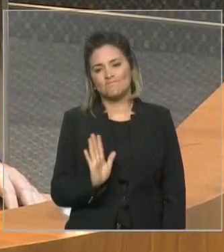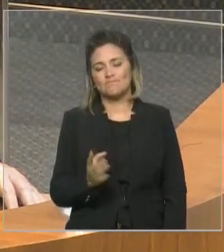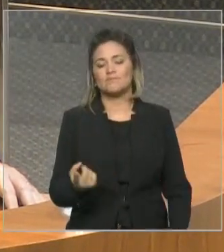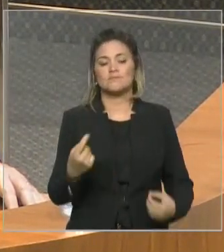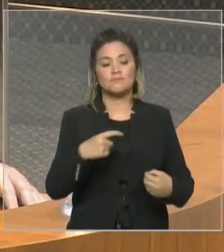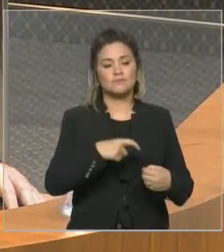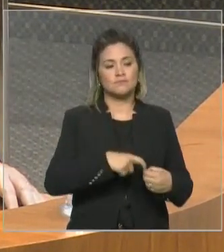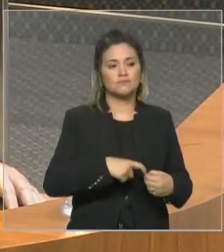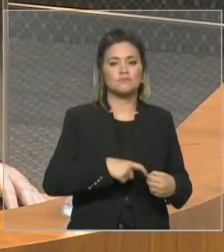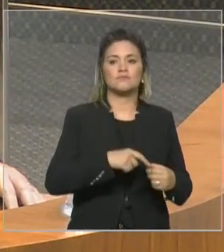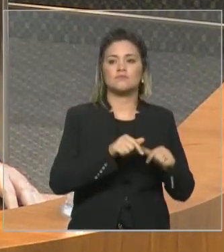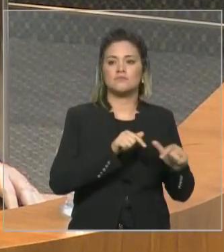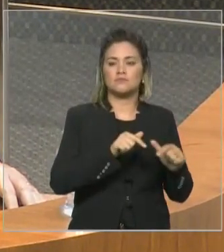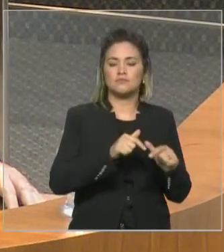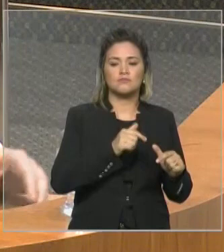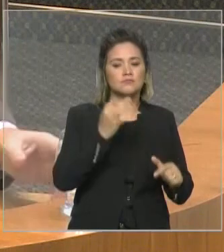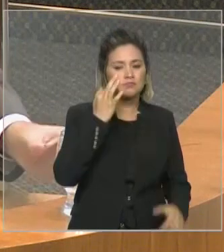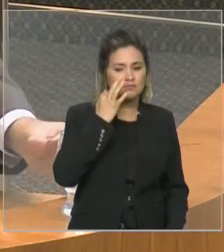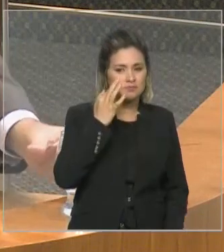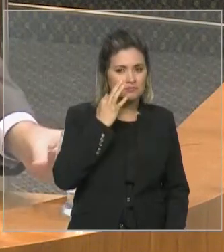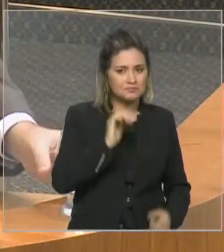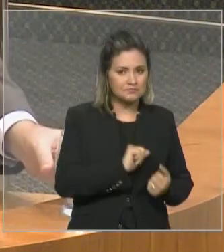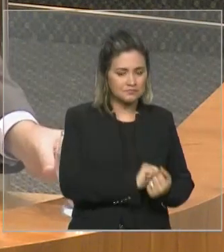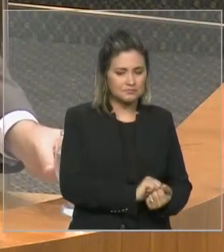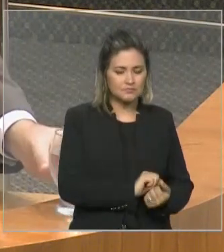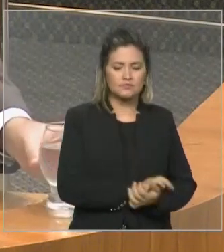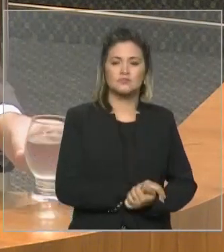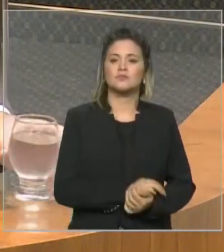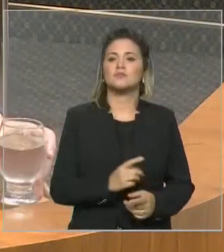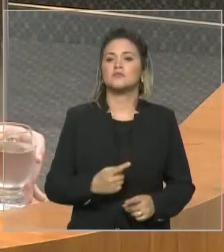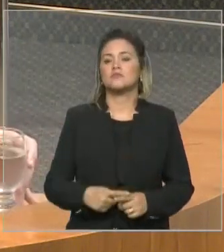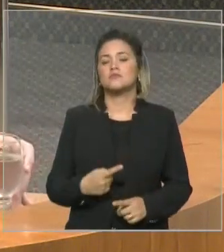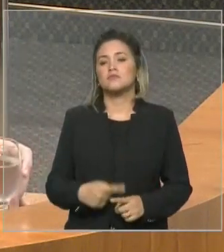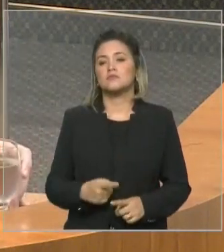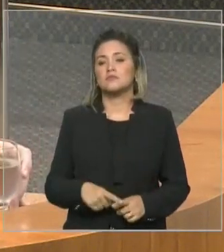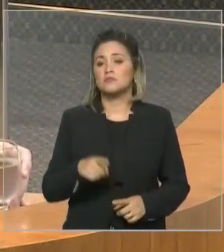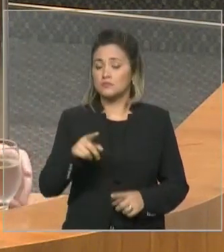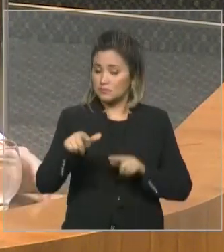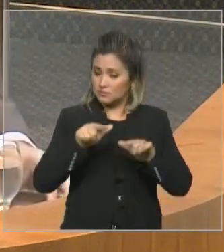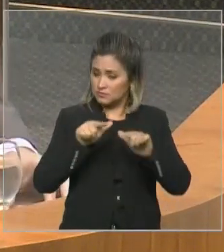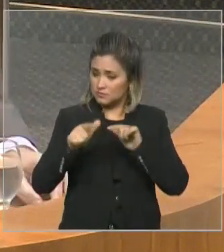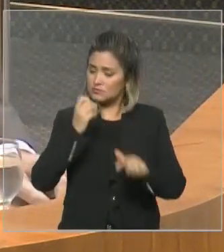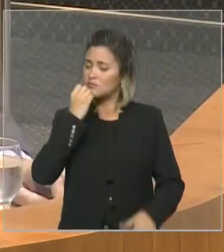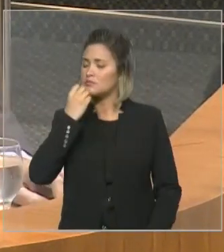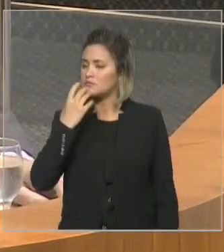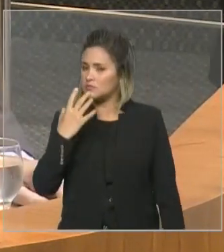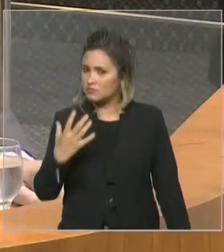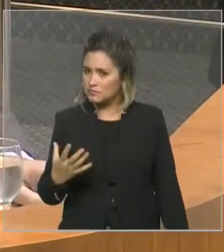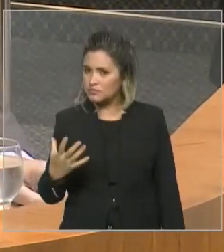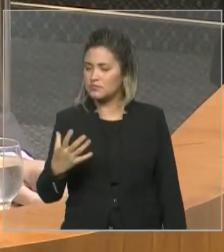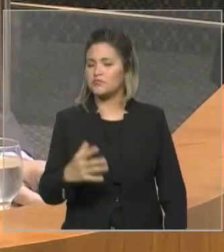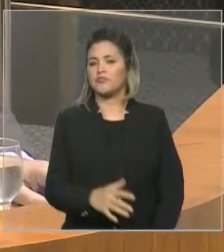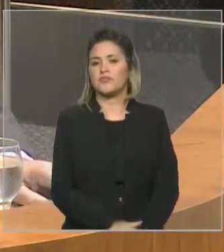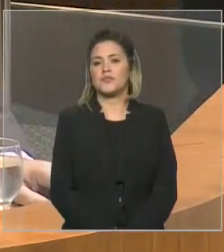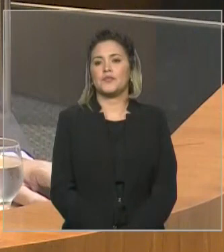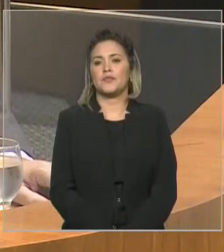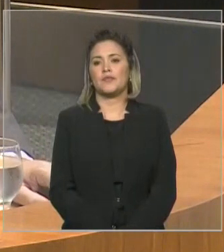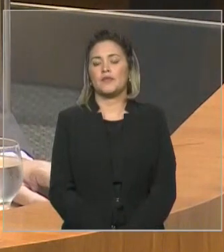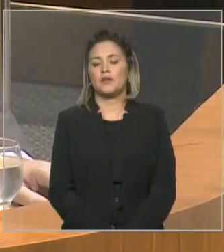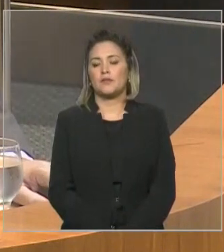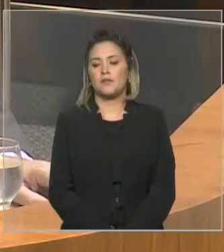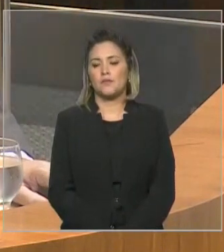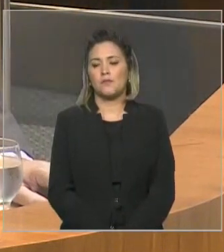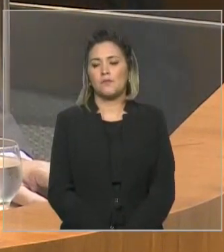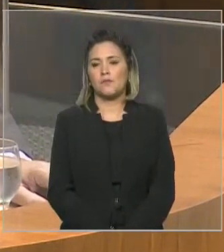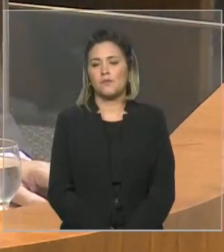governo. Sem dúvida, é pela competência de V. Exª, que passou, durante todo o governo, Flávio, como